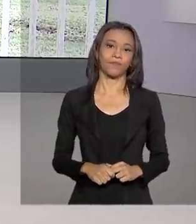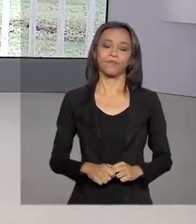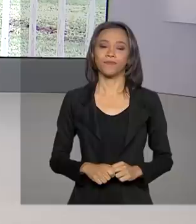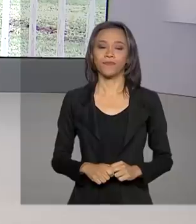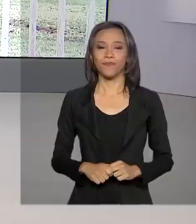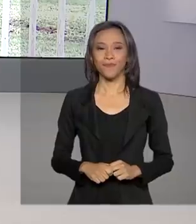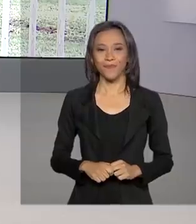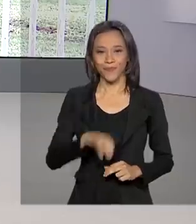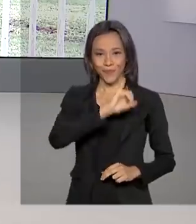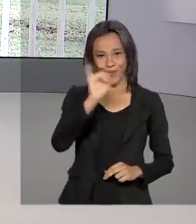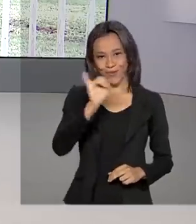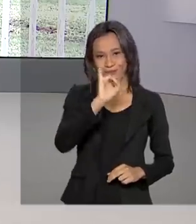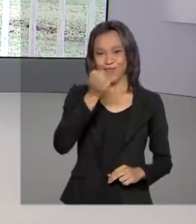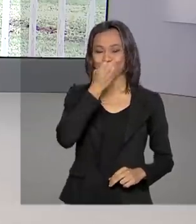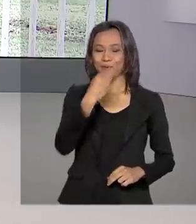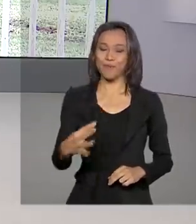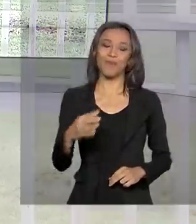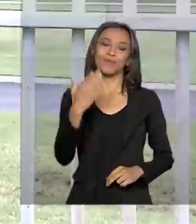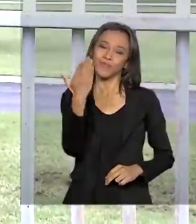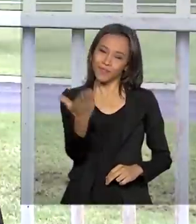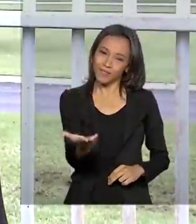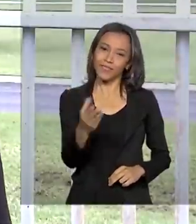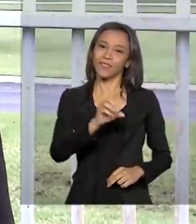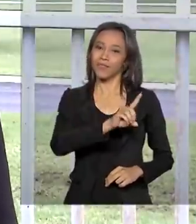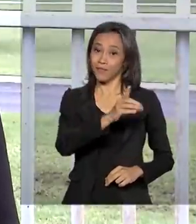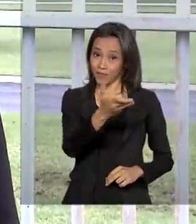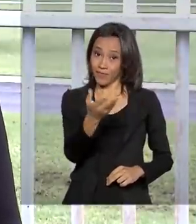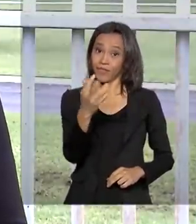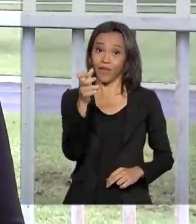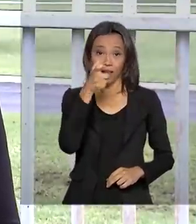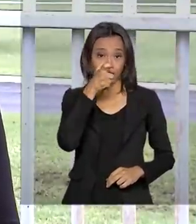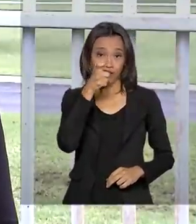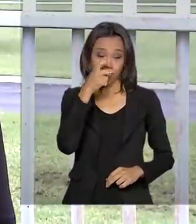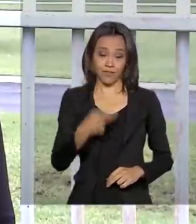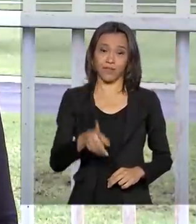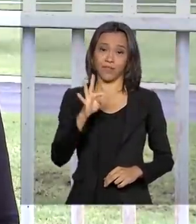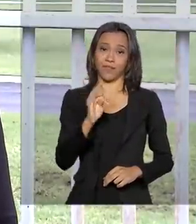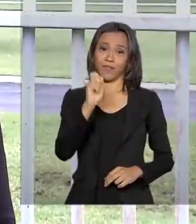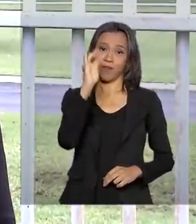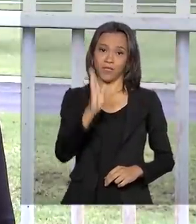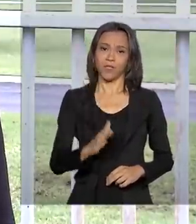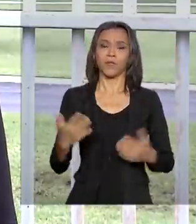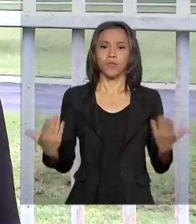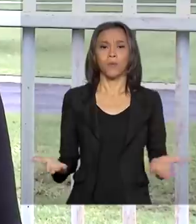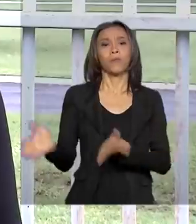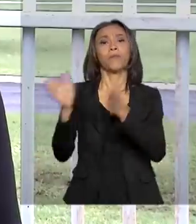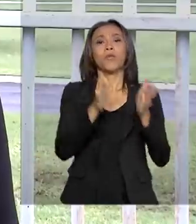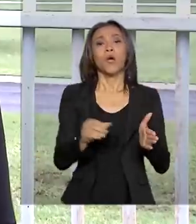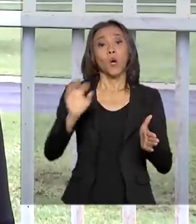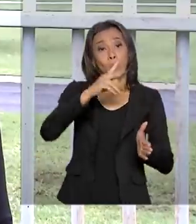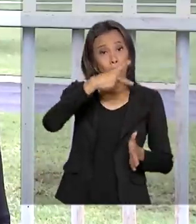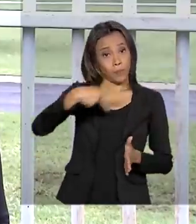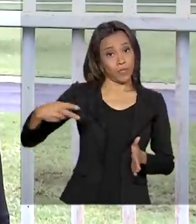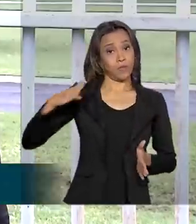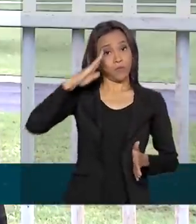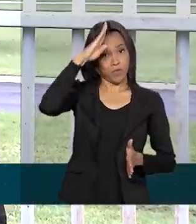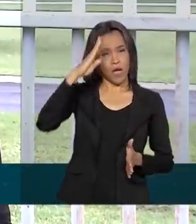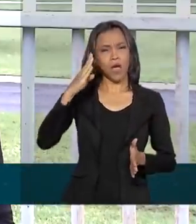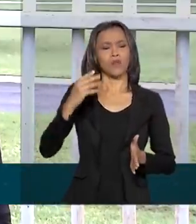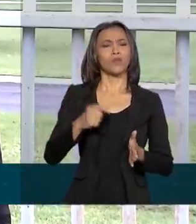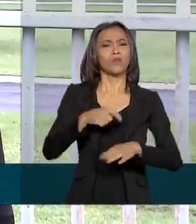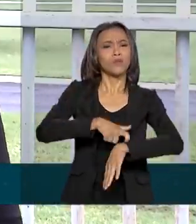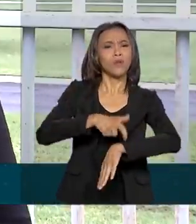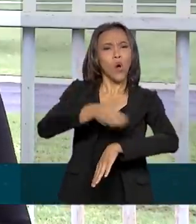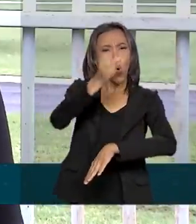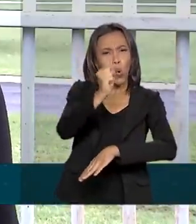Oi Renata, bom dia pra você, bom dia pra você que acompanha a TV Brasil. O presidente Jair Bolsonaro saiu às 8 horas aqui do Palácio da Alvorada